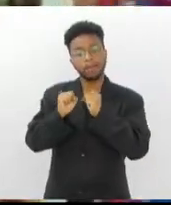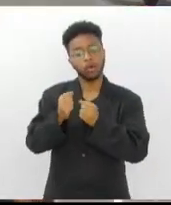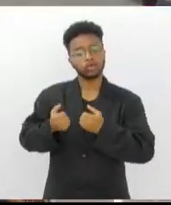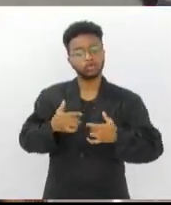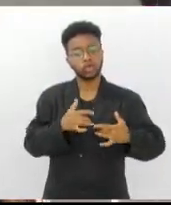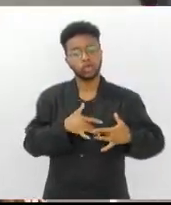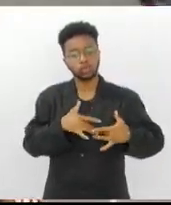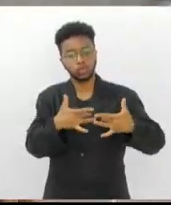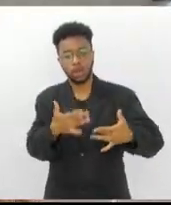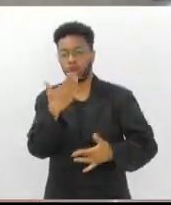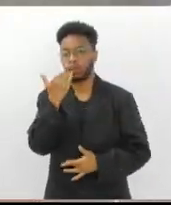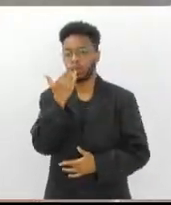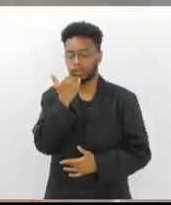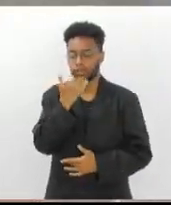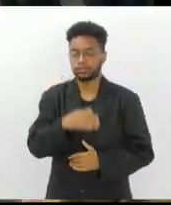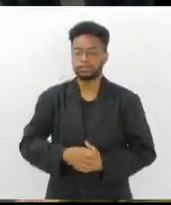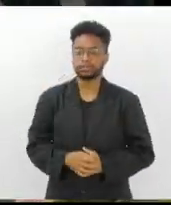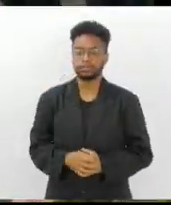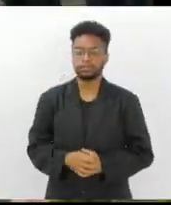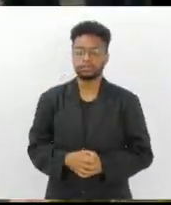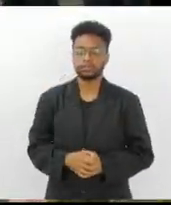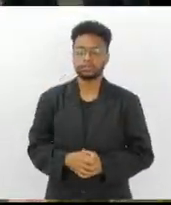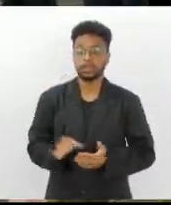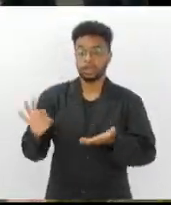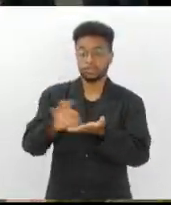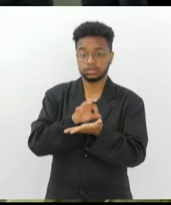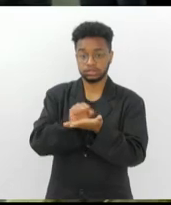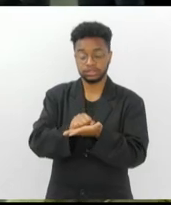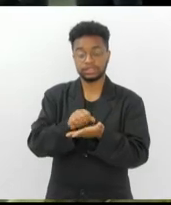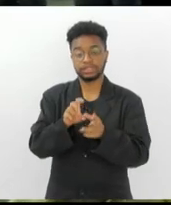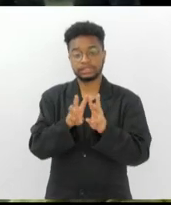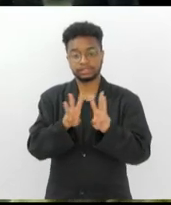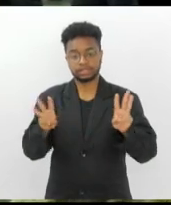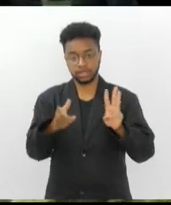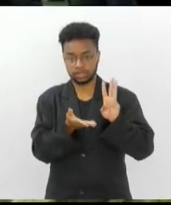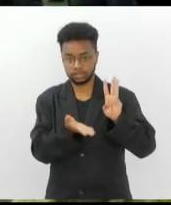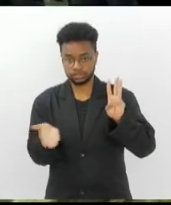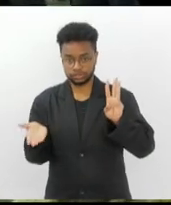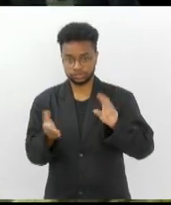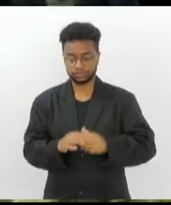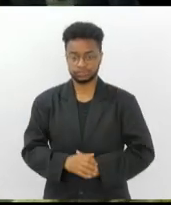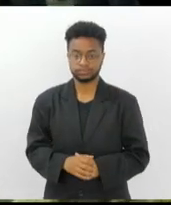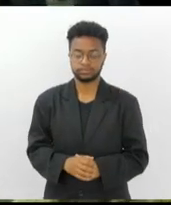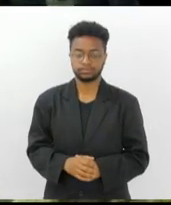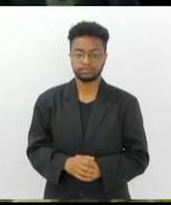alimento não perecível. As inscrições são pelo site da Ação da Cidadania.